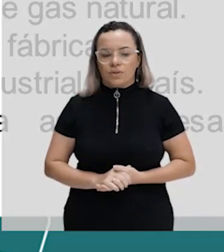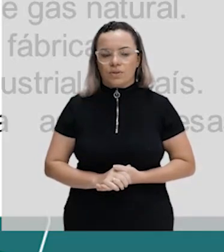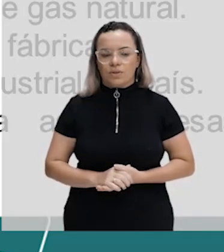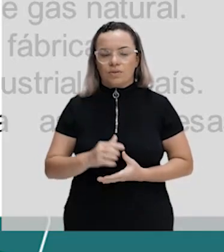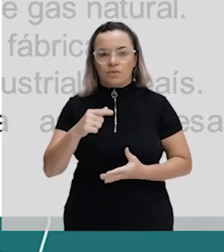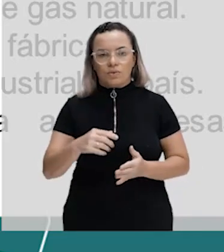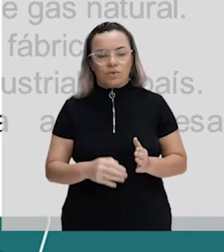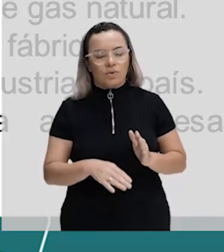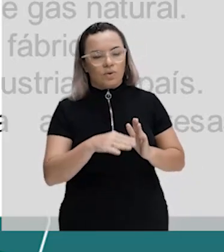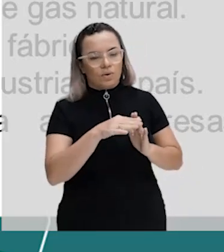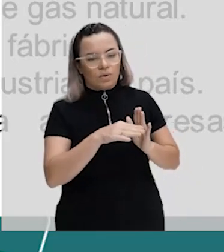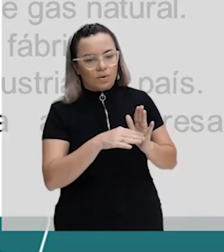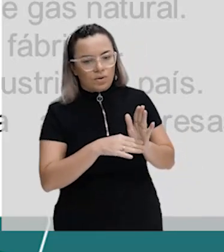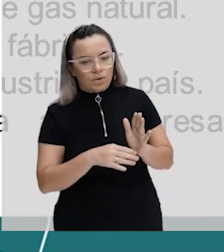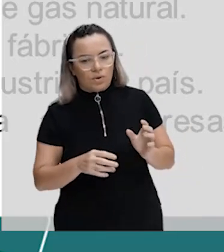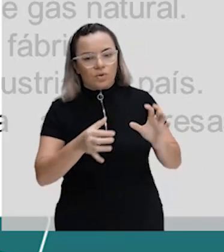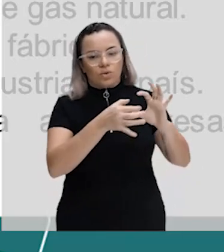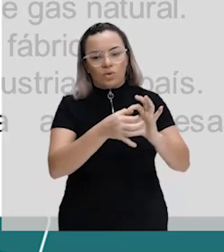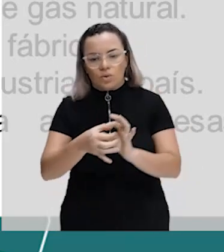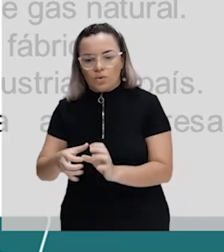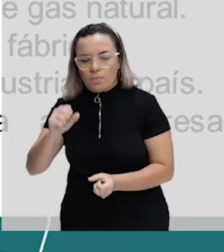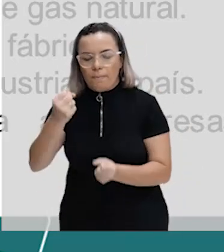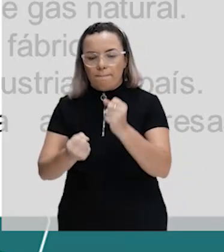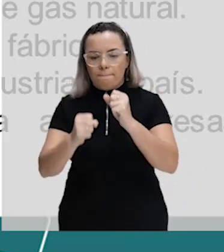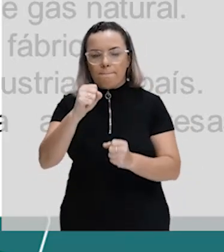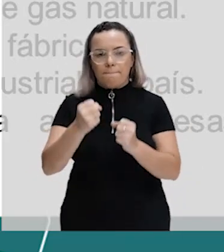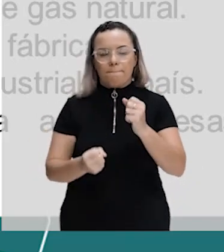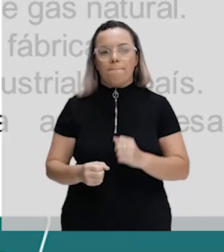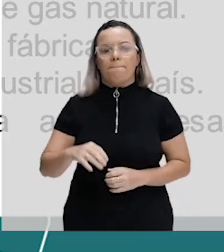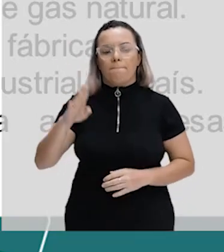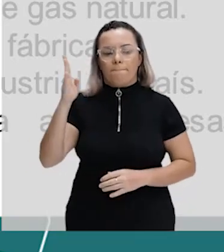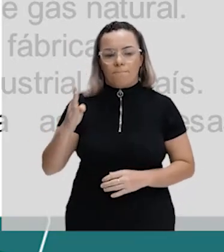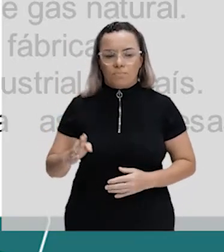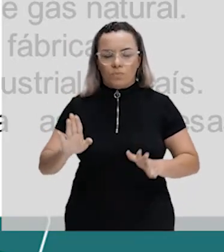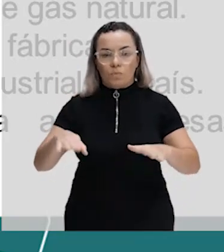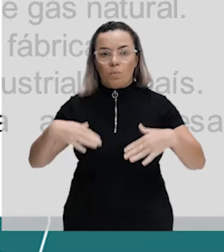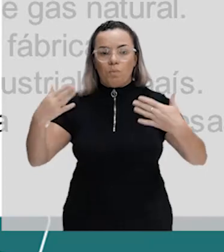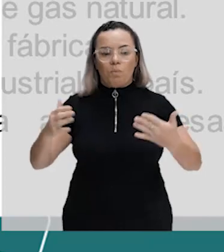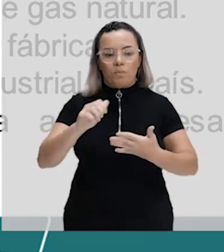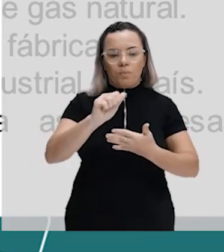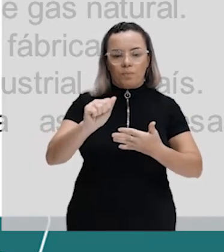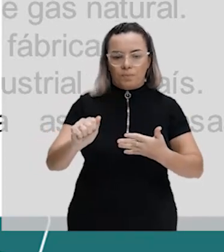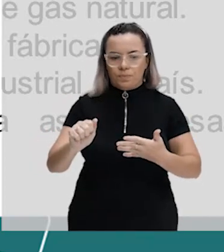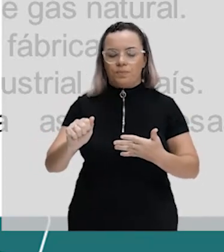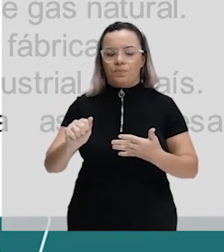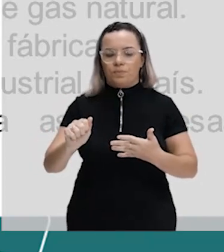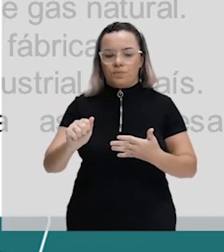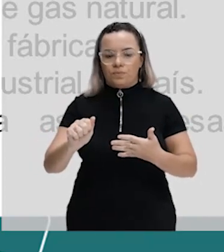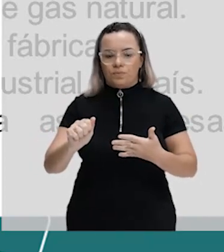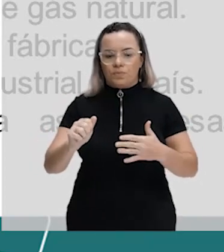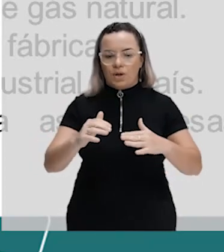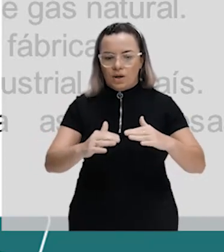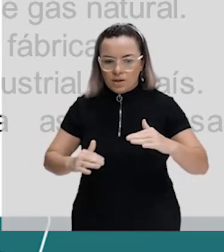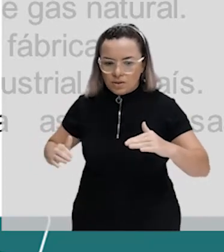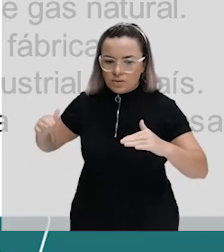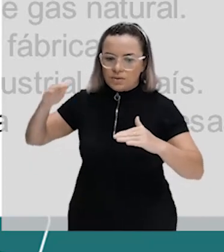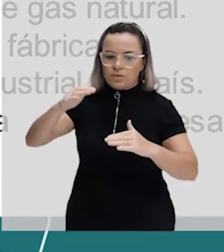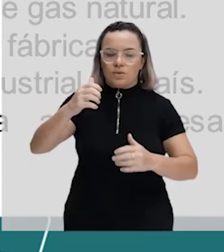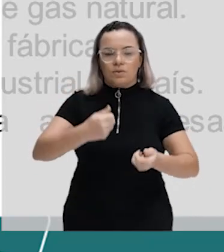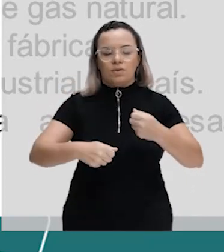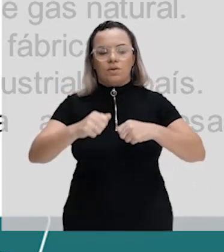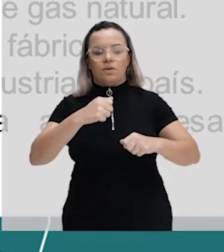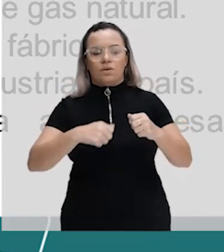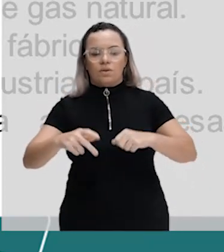no contexto da industrialização brasileira pelo Letra A, ascensão da economia do país como importante mercado